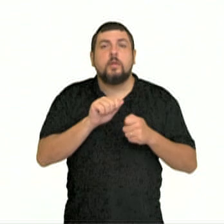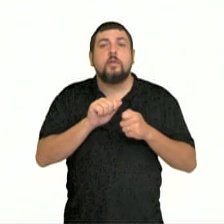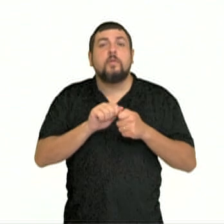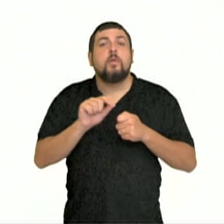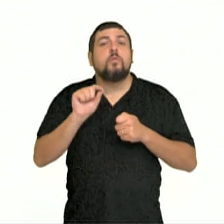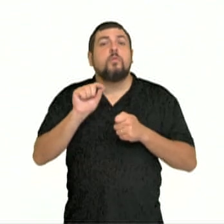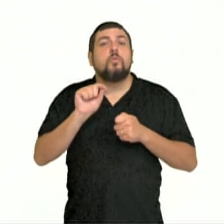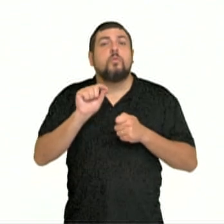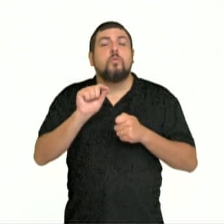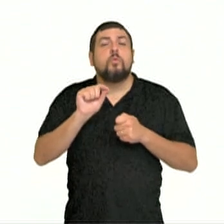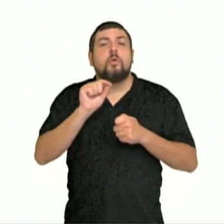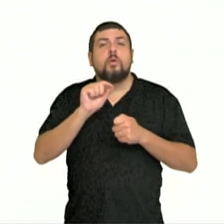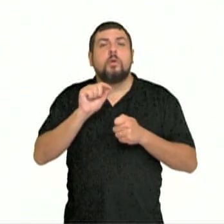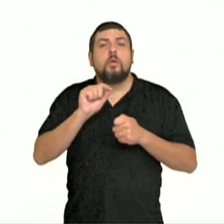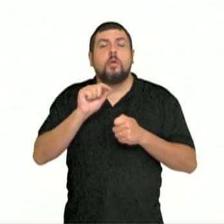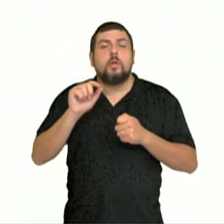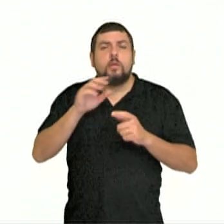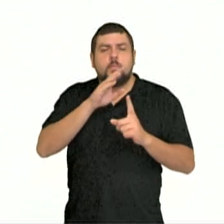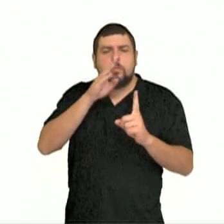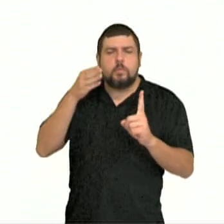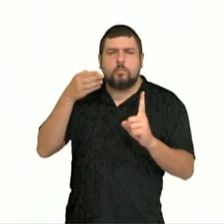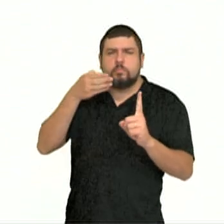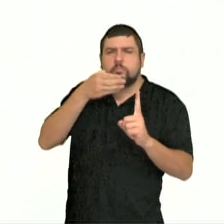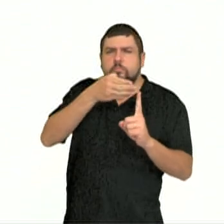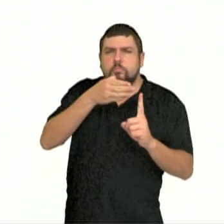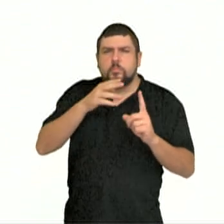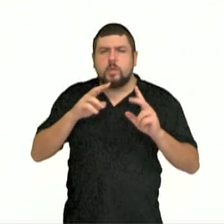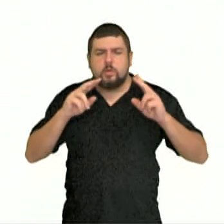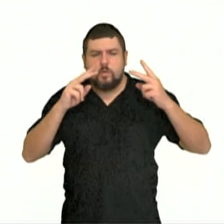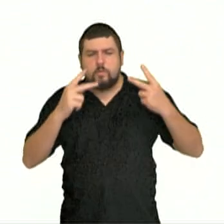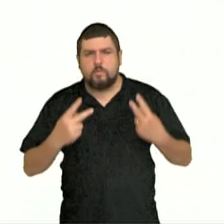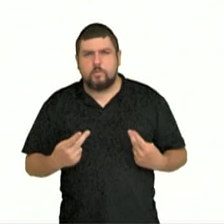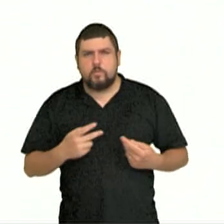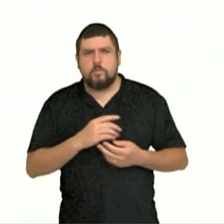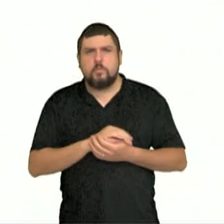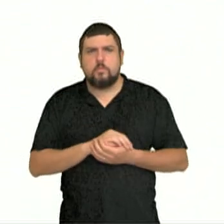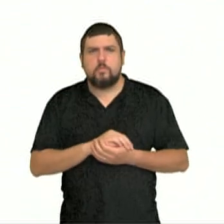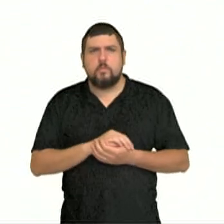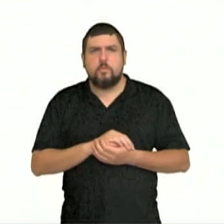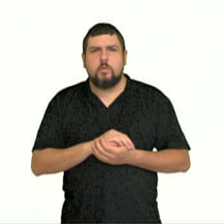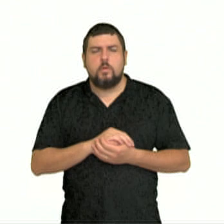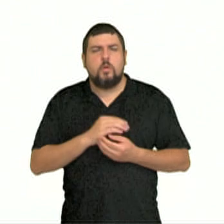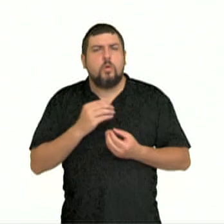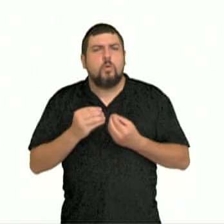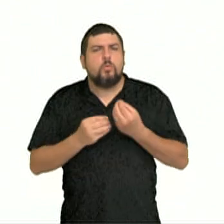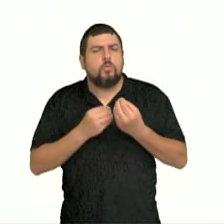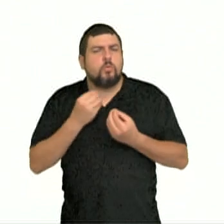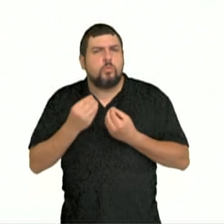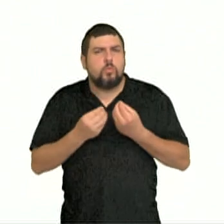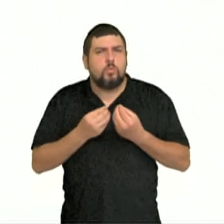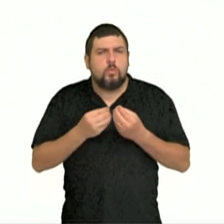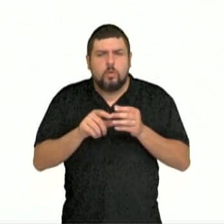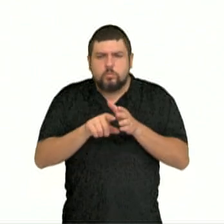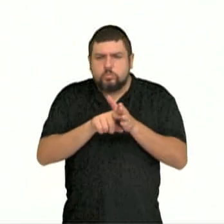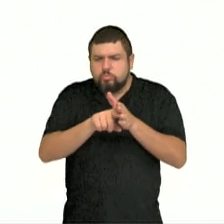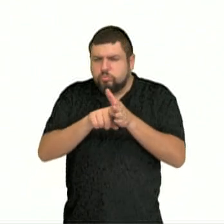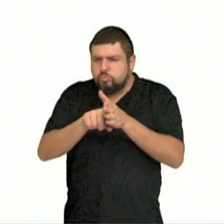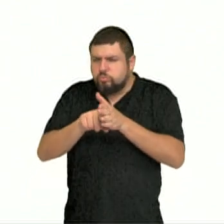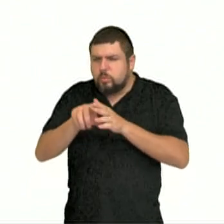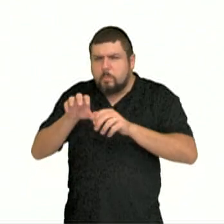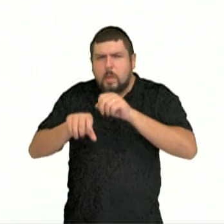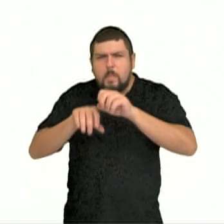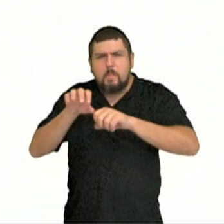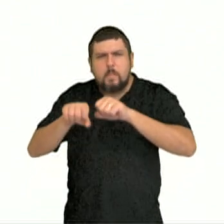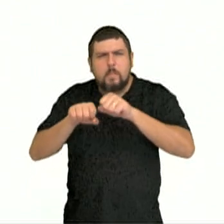antropocentrismo na hora de investigar o questionamento. Ou seja, colocou o ser humano no centro da discussão. E